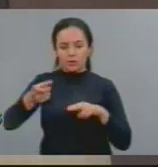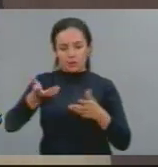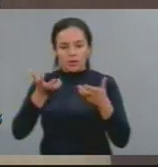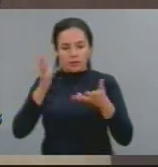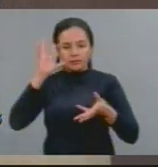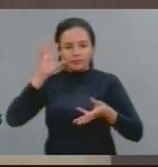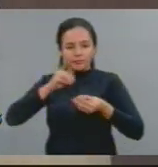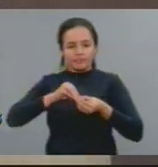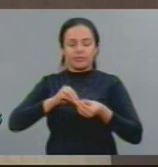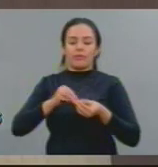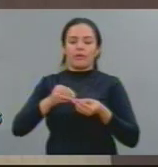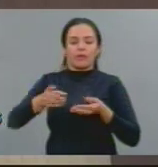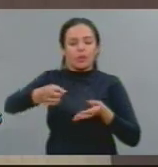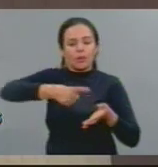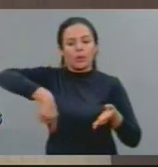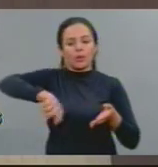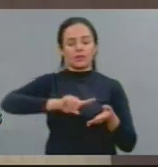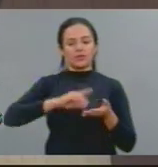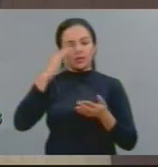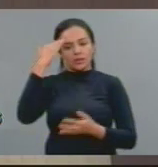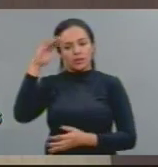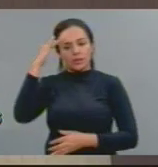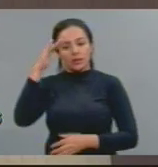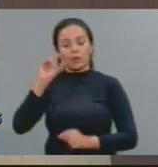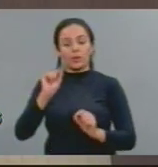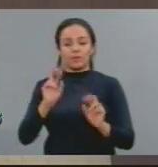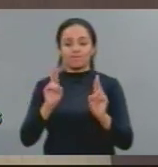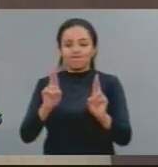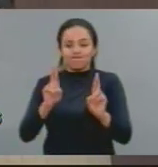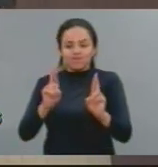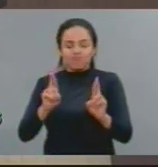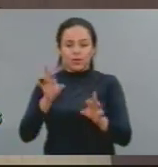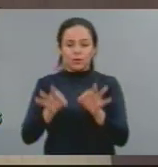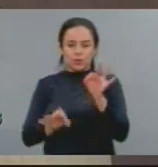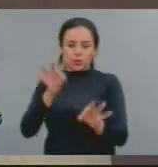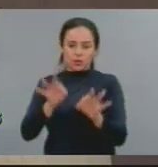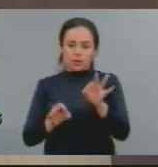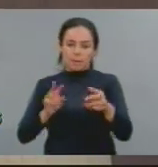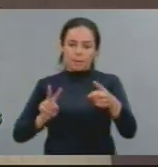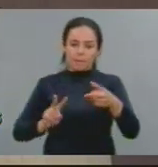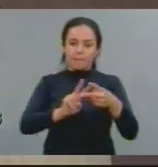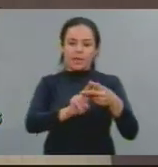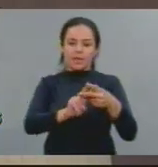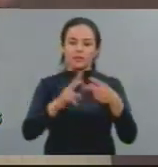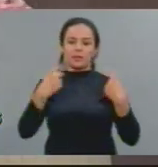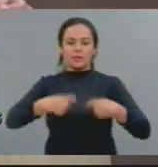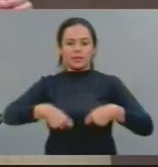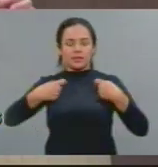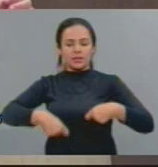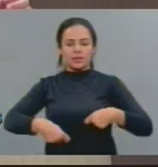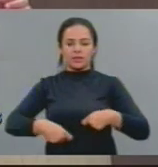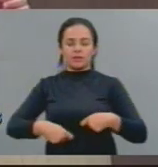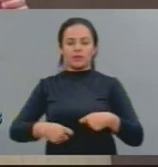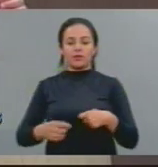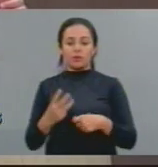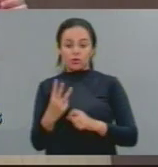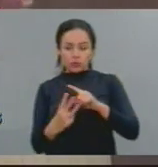da nossa esperança que justiça seja feita. que esses réus,